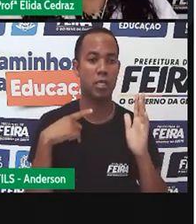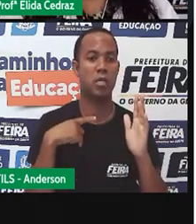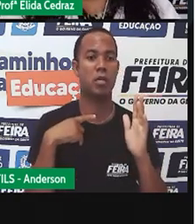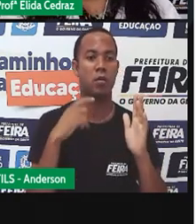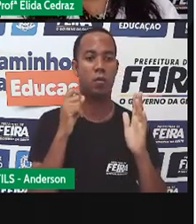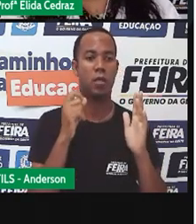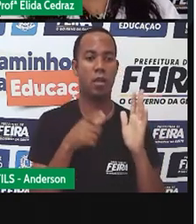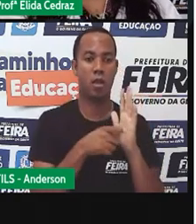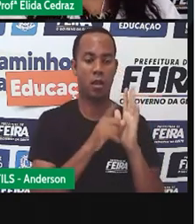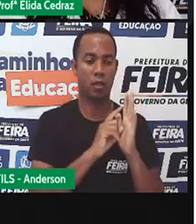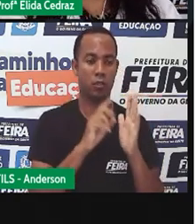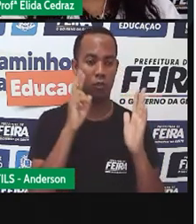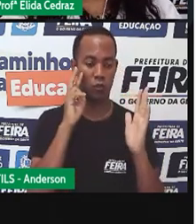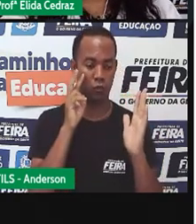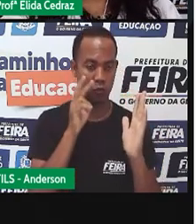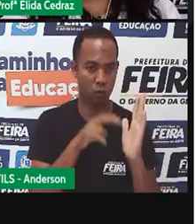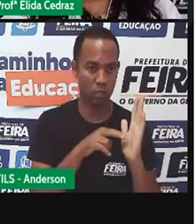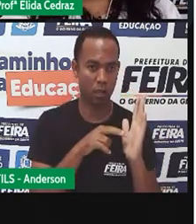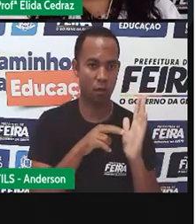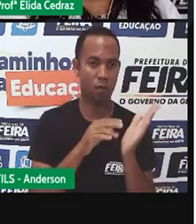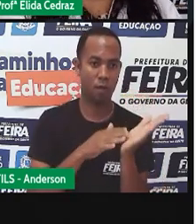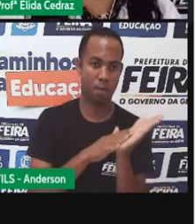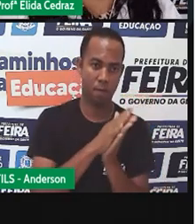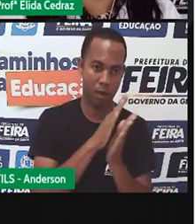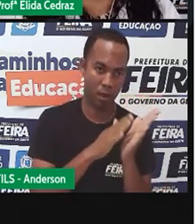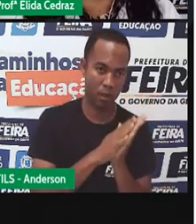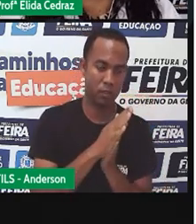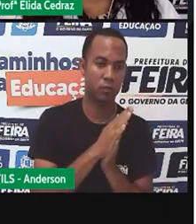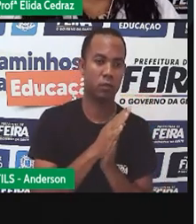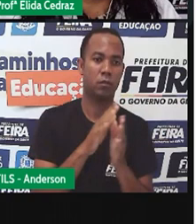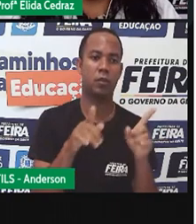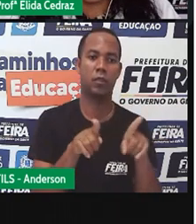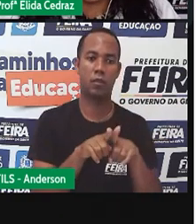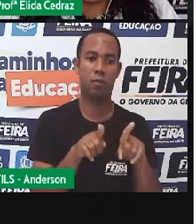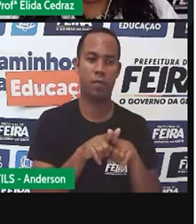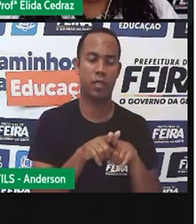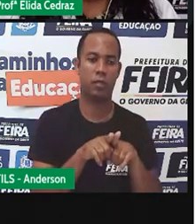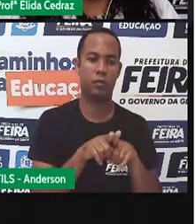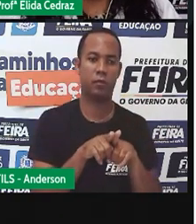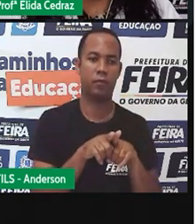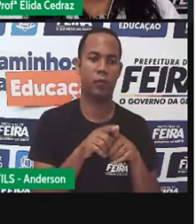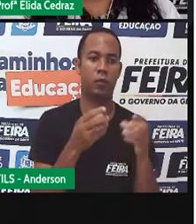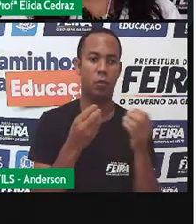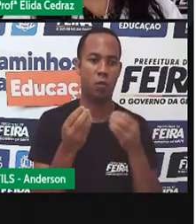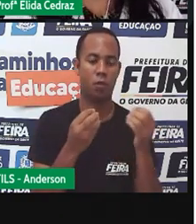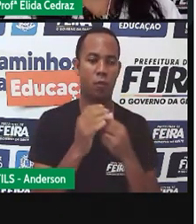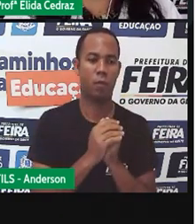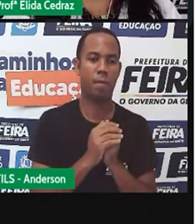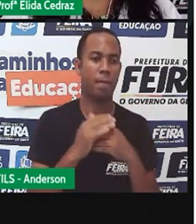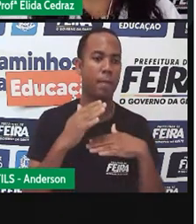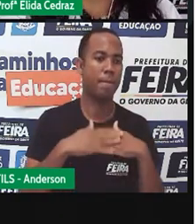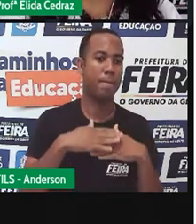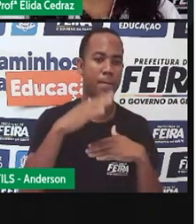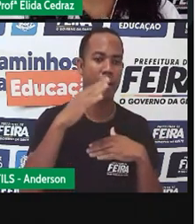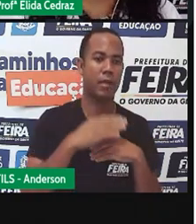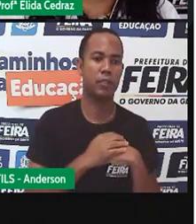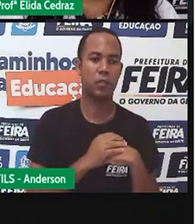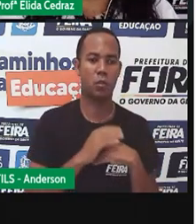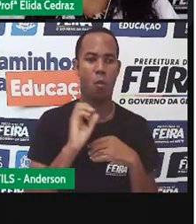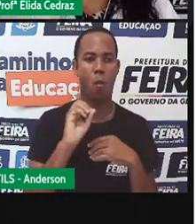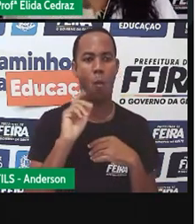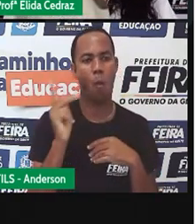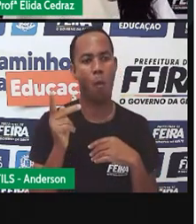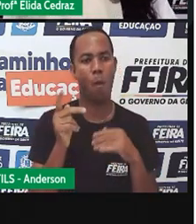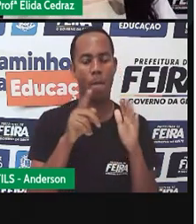Por isso que ele é impresso e distribuído em grande quantidade. É para ser distribuído para a